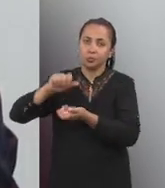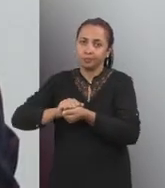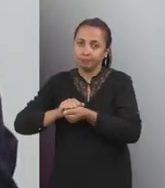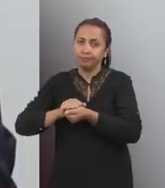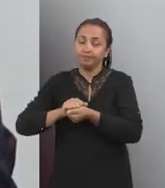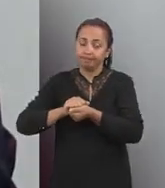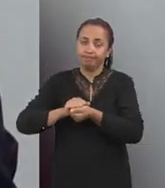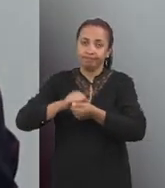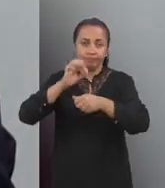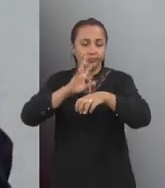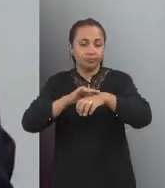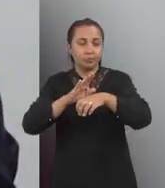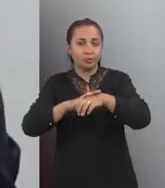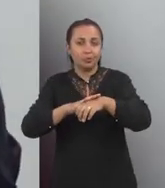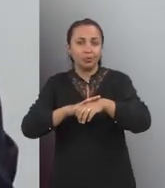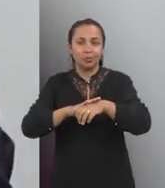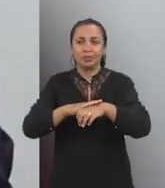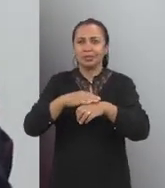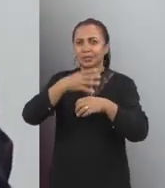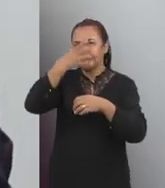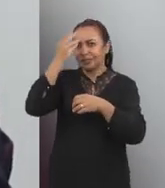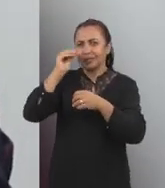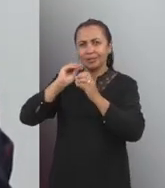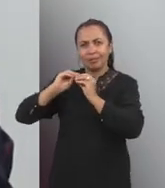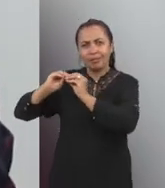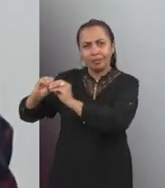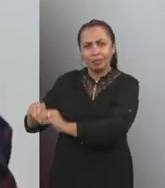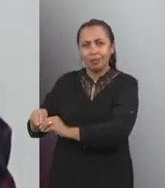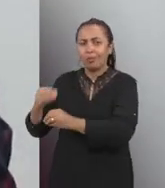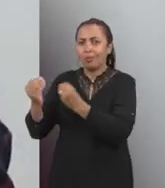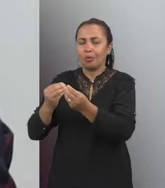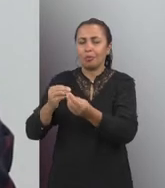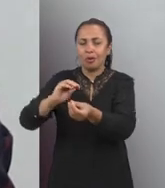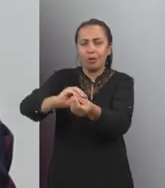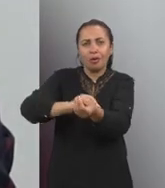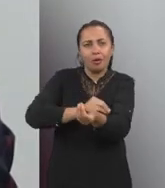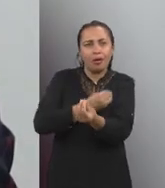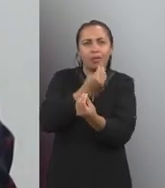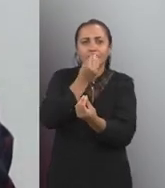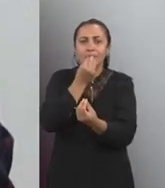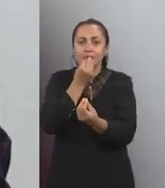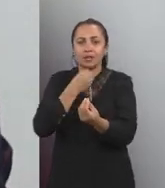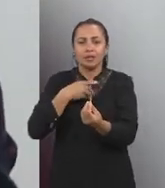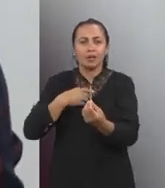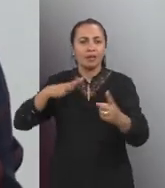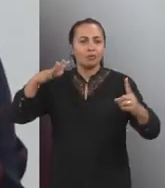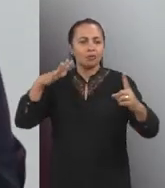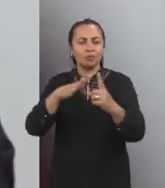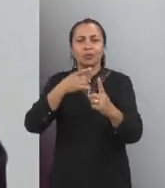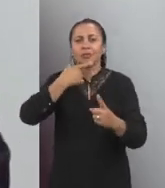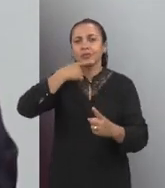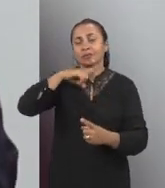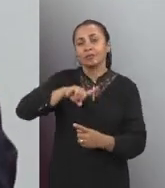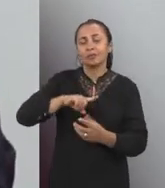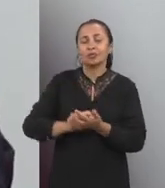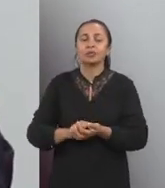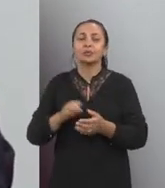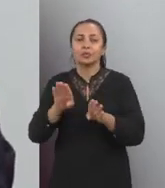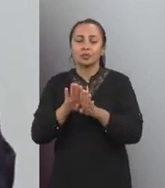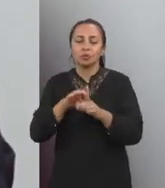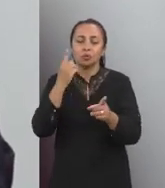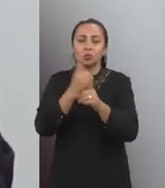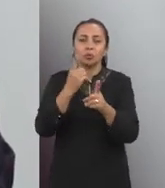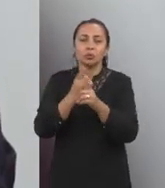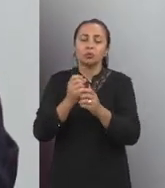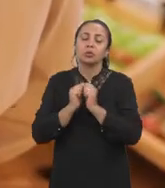Então, nas doenças negligenciadas, como é o caso da ranceníase, tem um impacto negativo no diagnóstico e acompanhamento desses